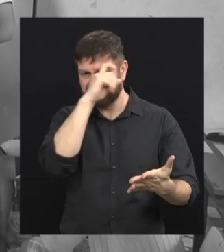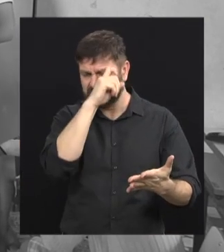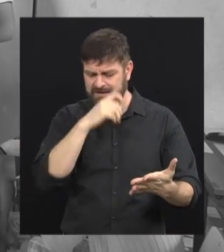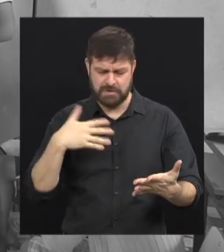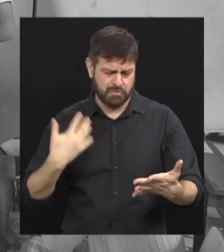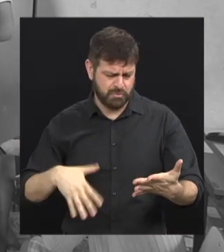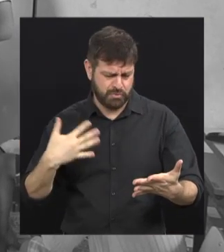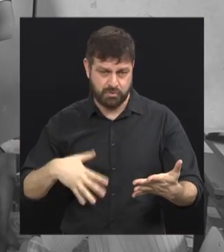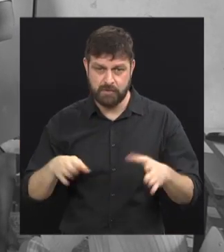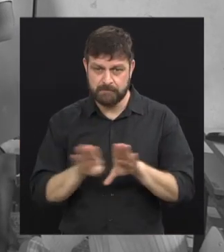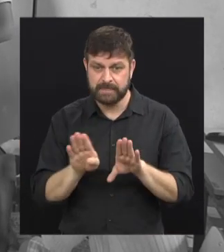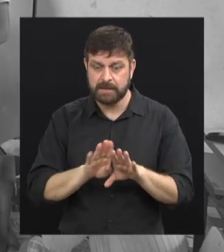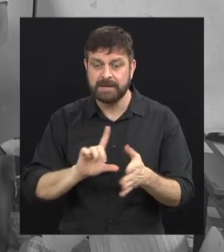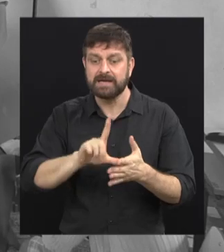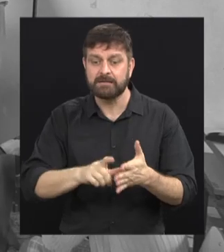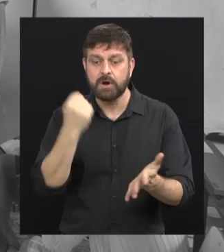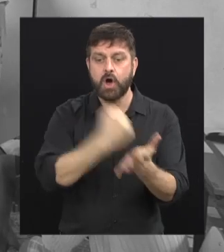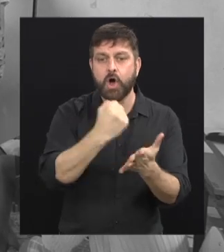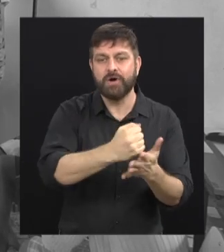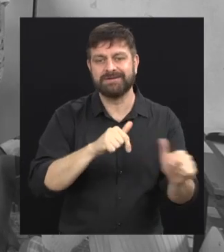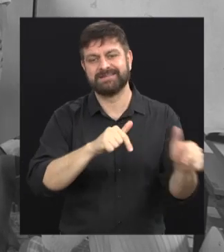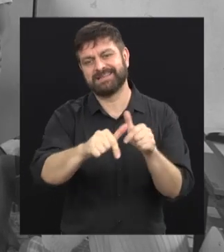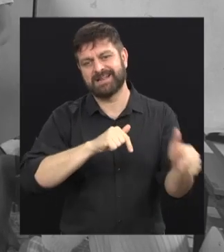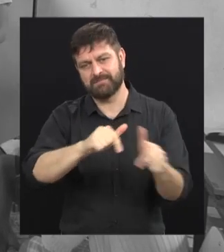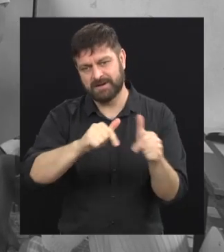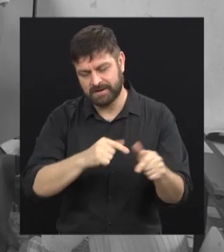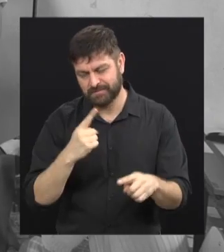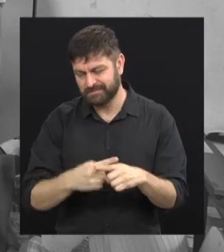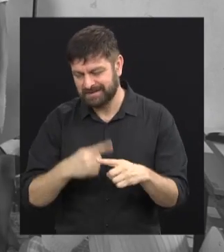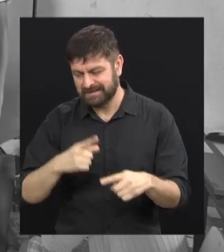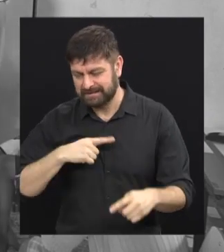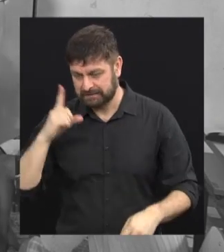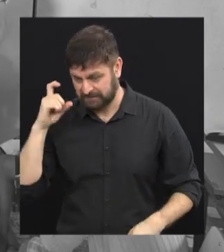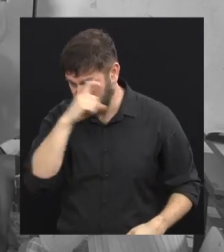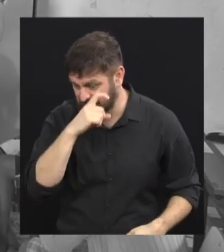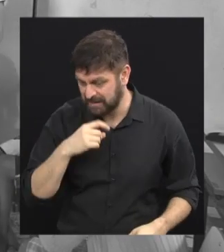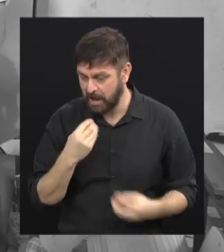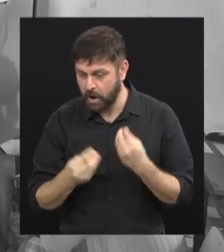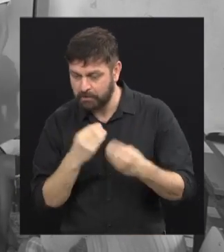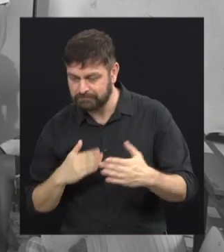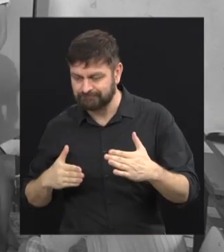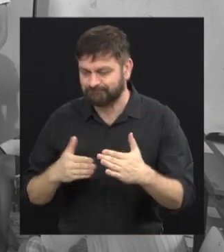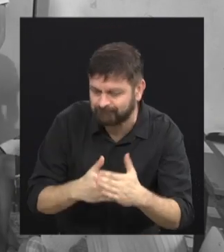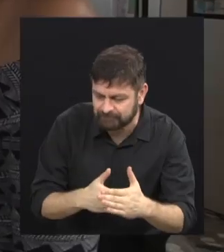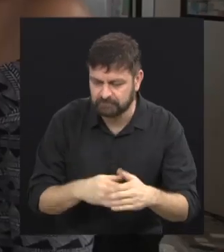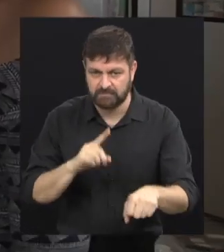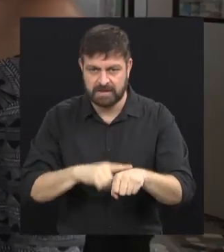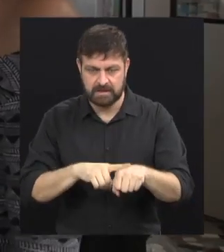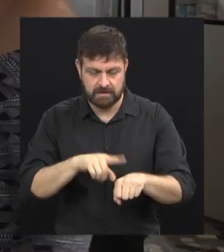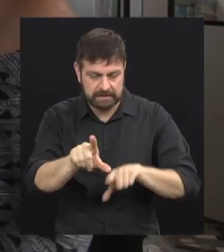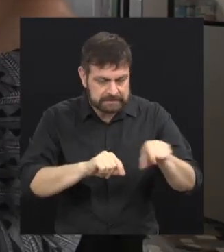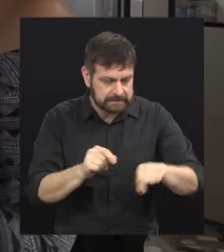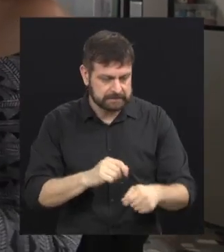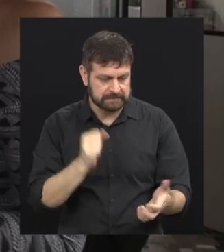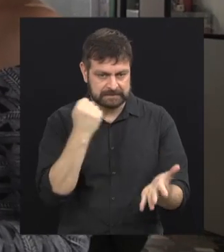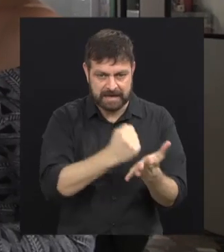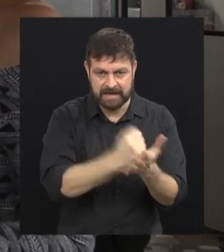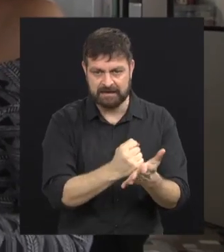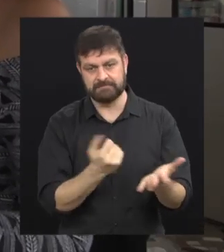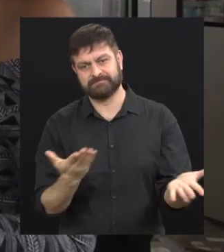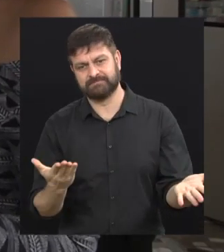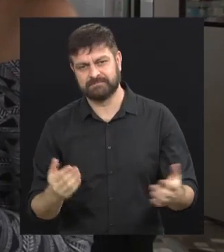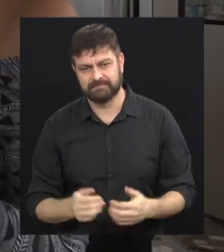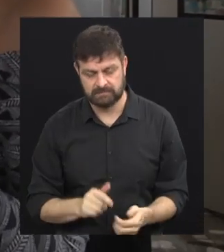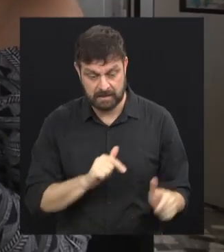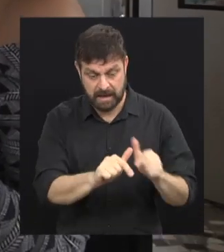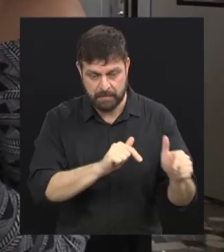a entrada no mercado de trabalho. Porque ainda por conta dessas dificuldades deles, eles ficam limitados na hora de escolher uma vaga. Quando a gente fala dessa